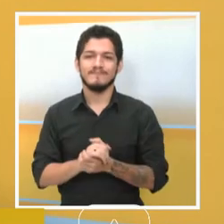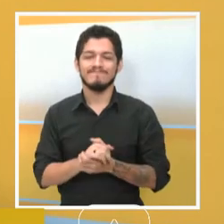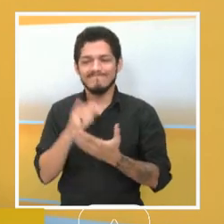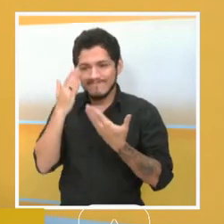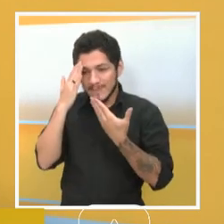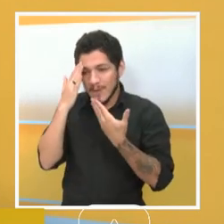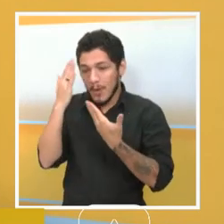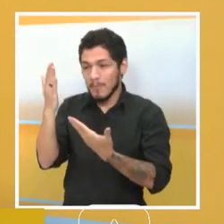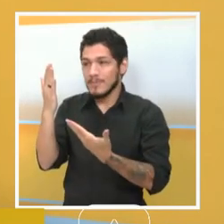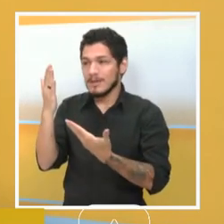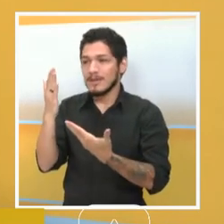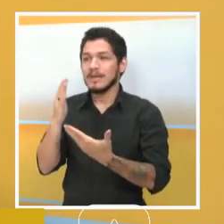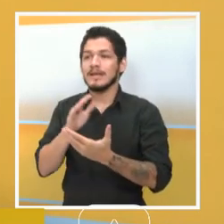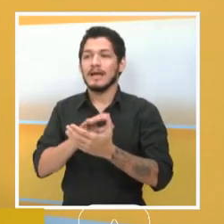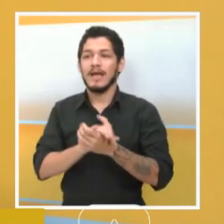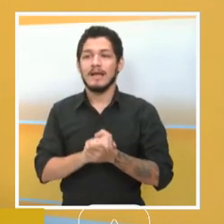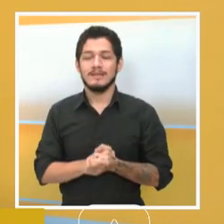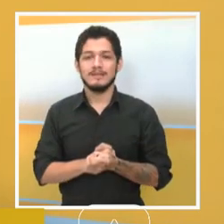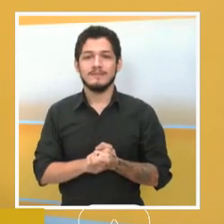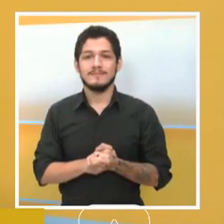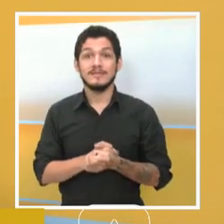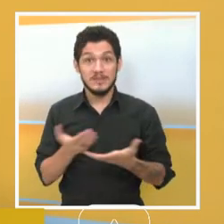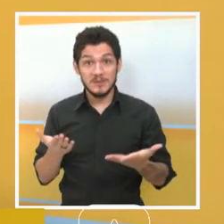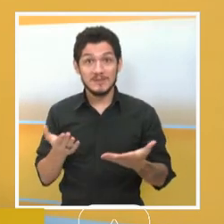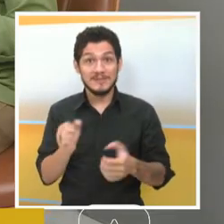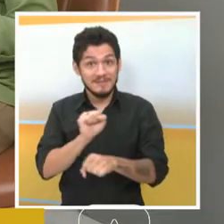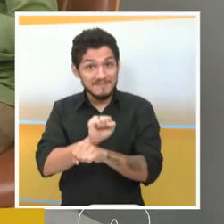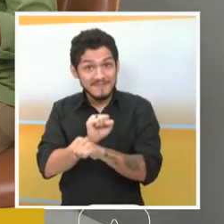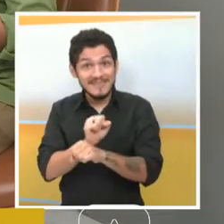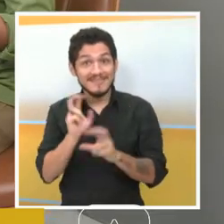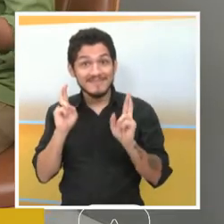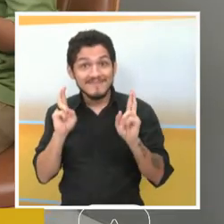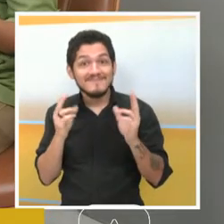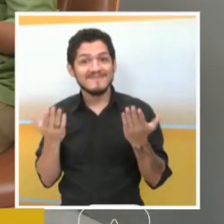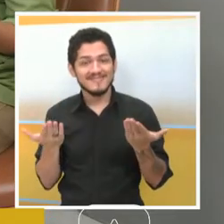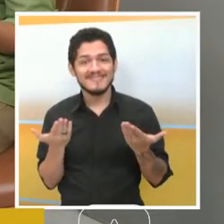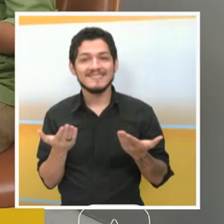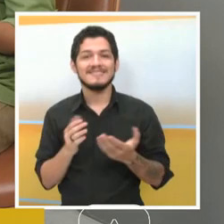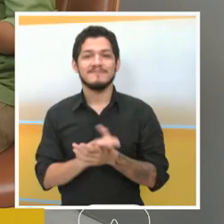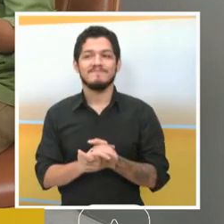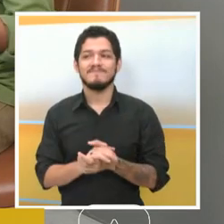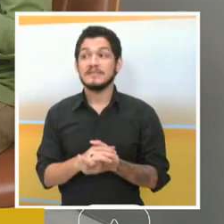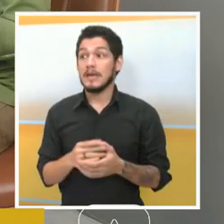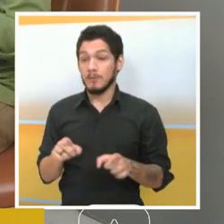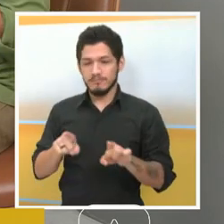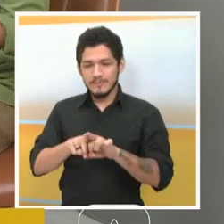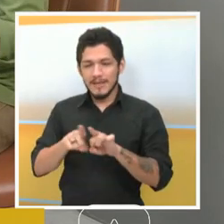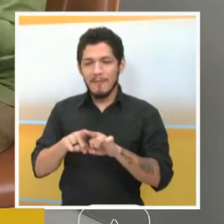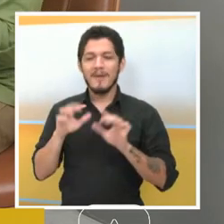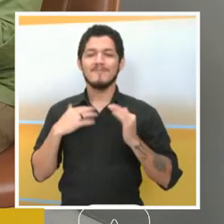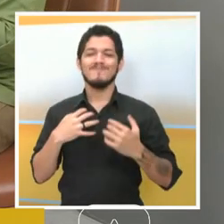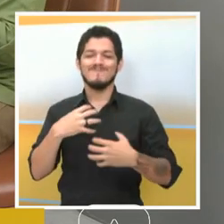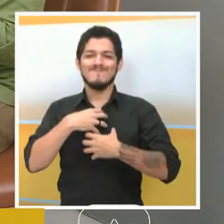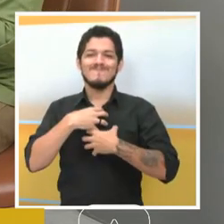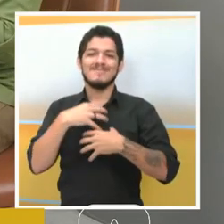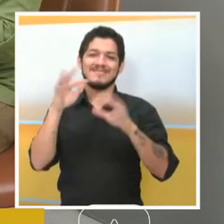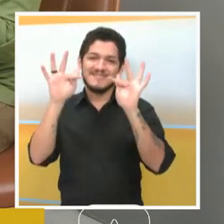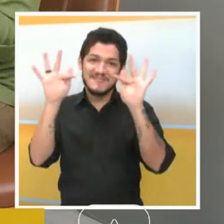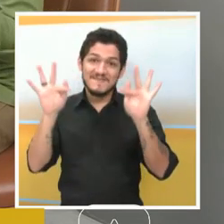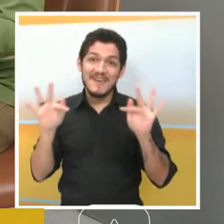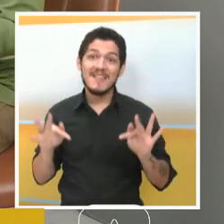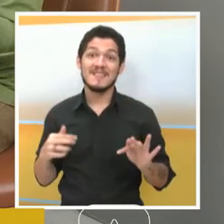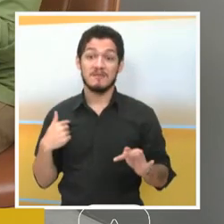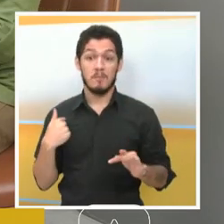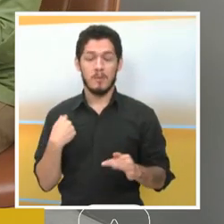Obrigada pelo espaço, Tracy, e aguardamos todos, né? E eu fico muito feliz de fazer parte disso tudo, nós, enquanto imprensas,